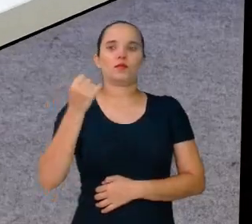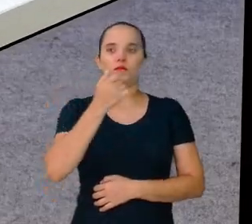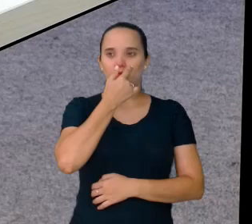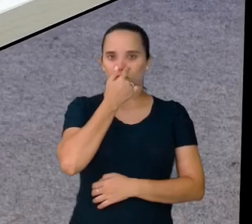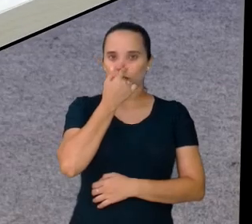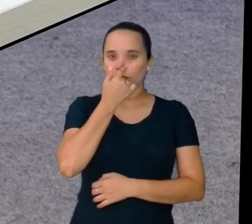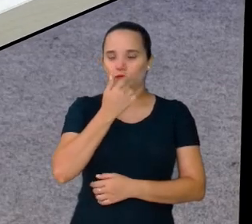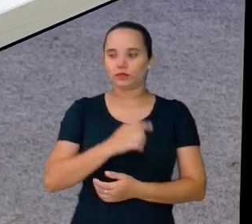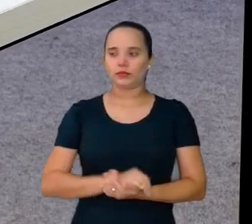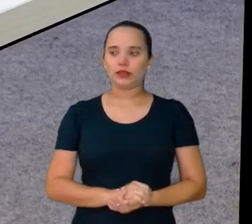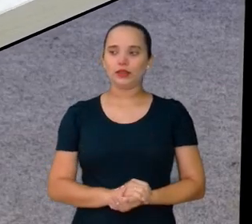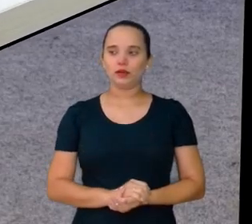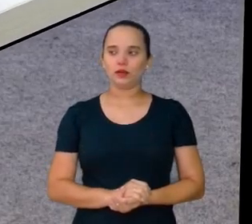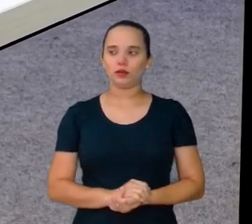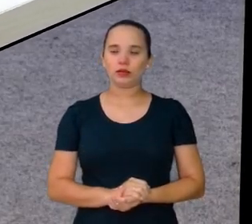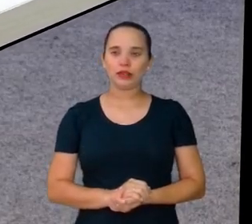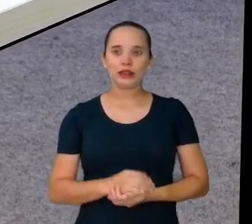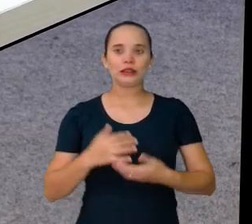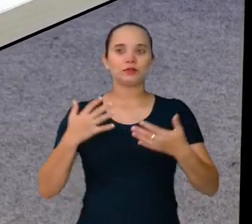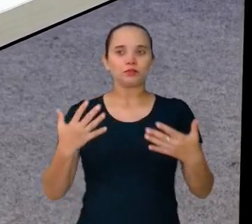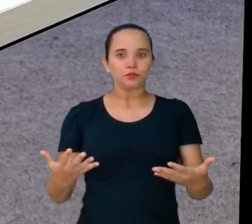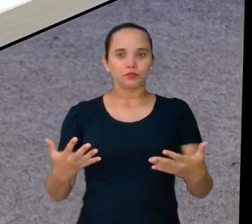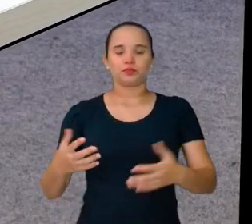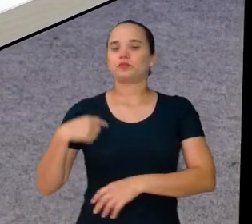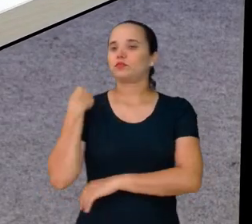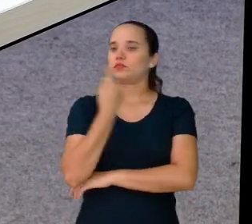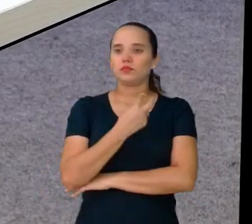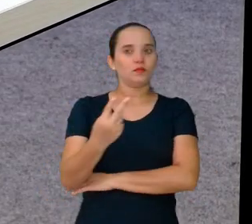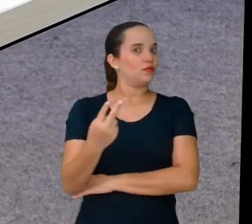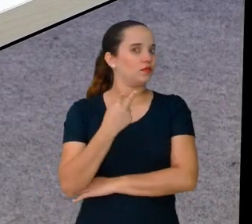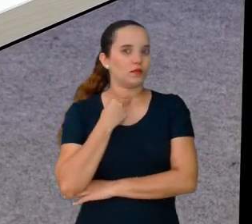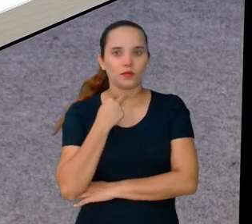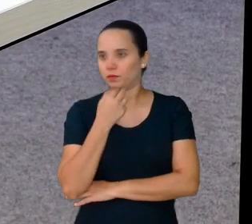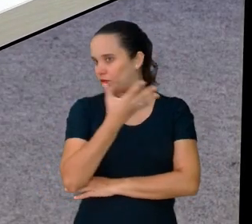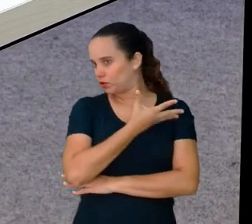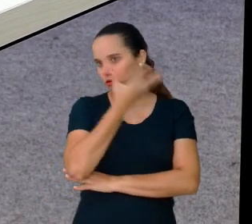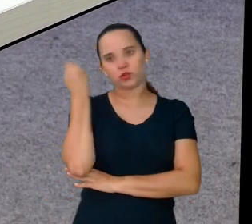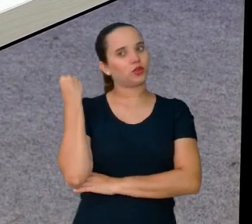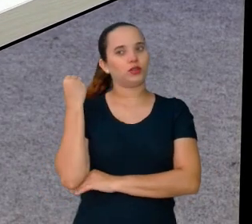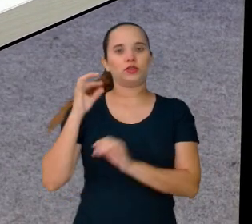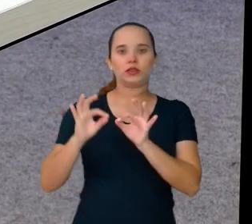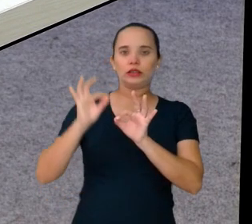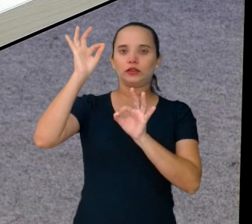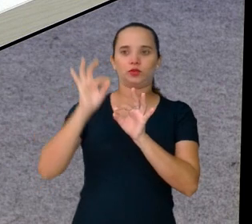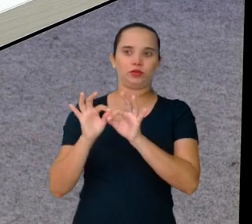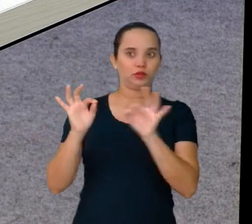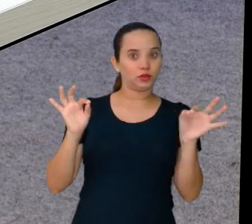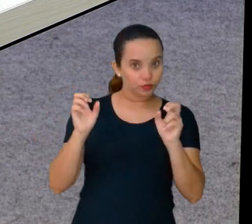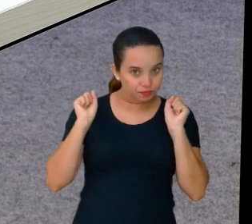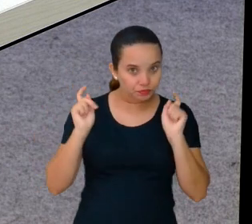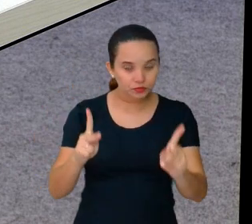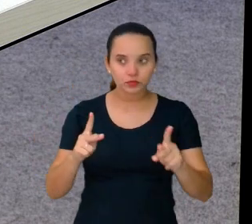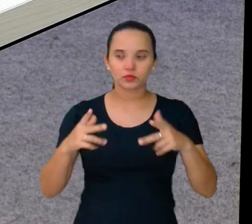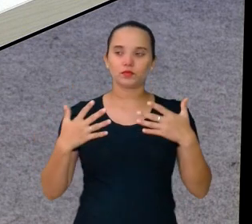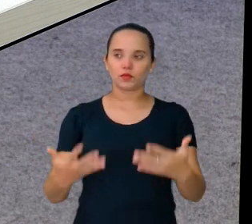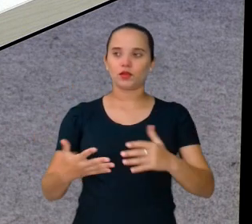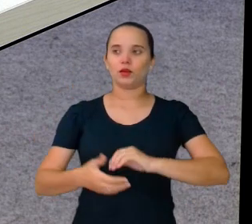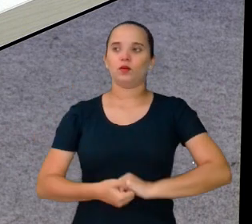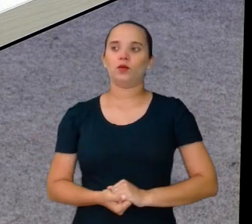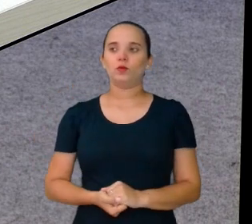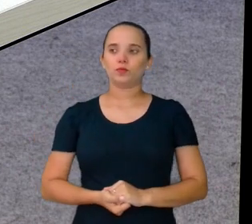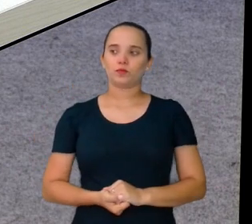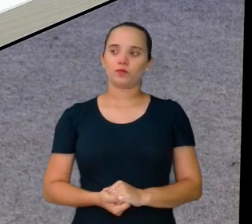Das medidas, a gente não pode esquecer essas medidas. Então, a gente